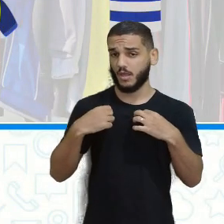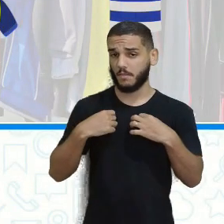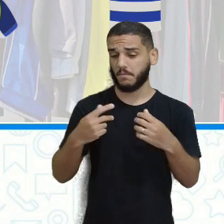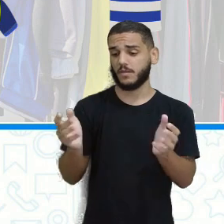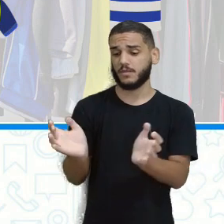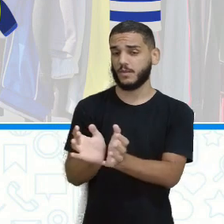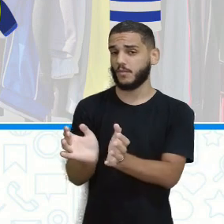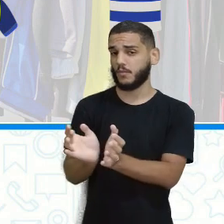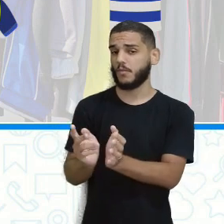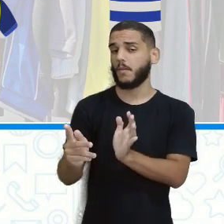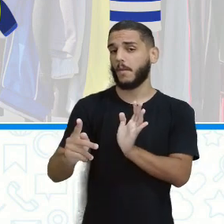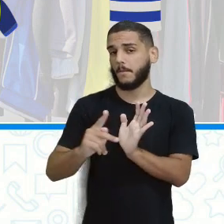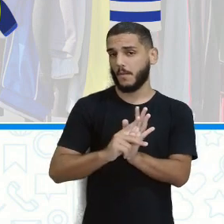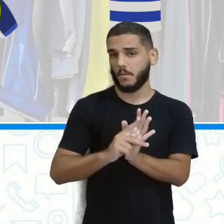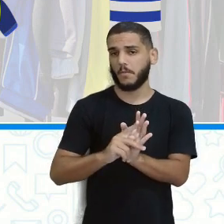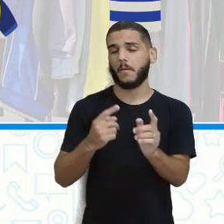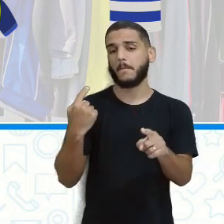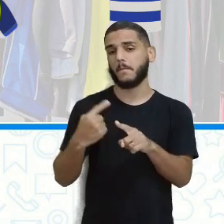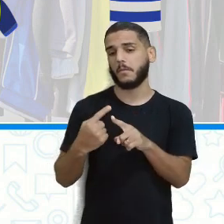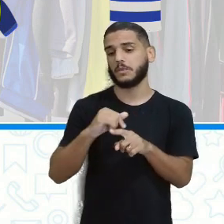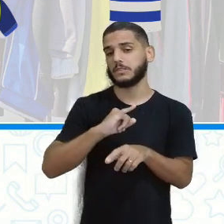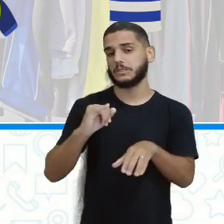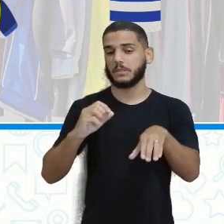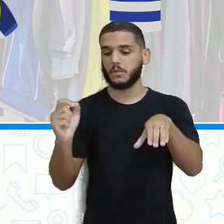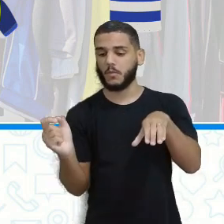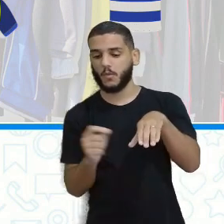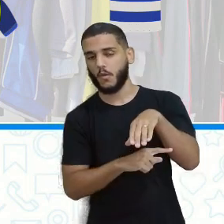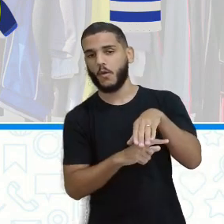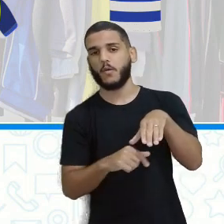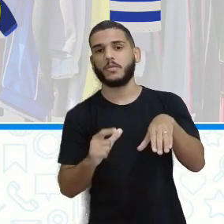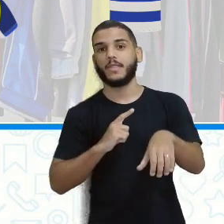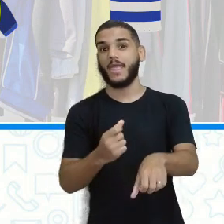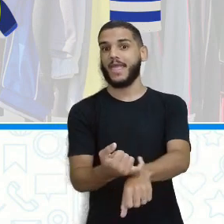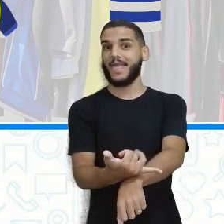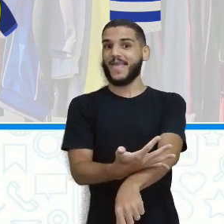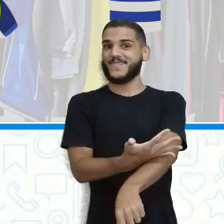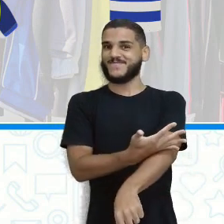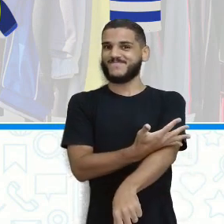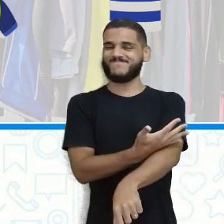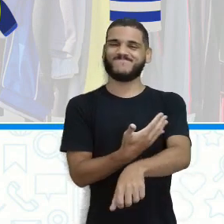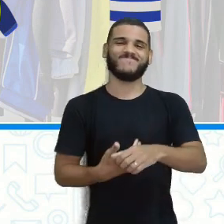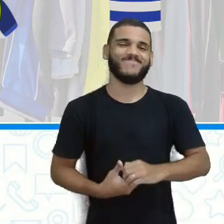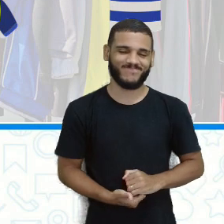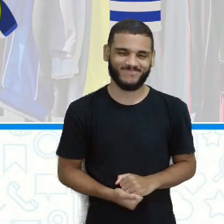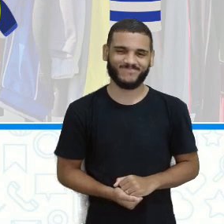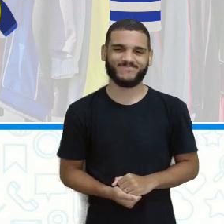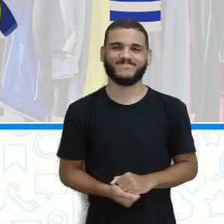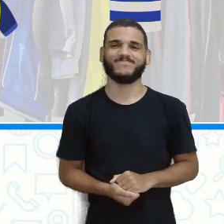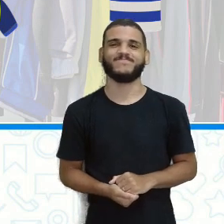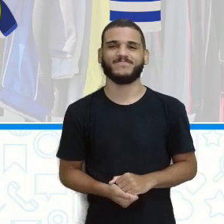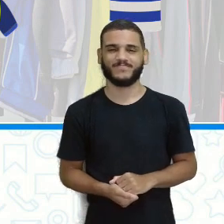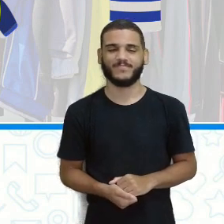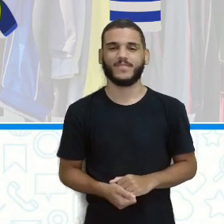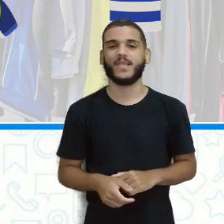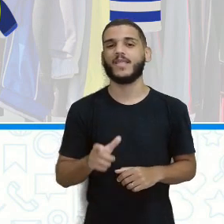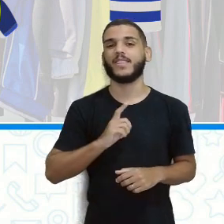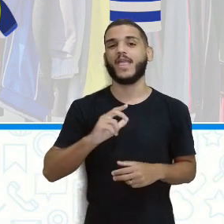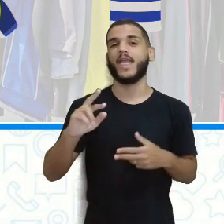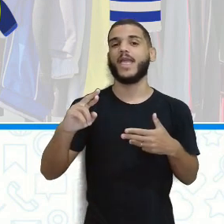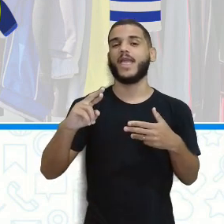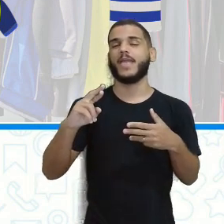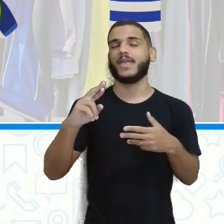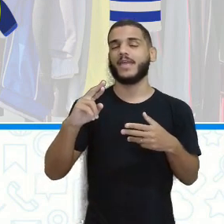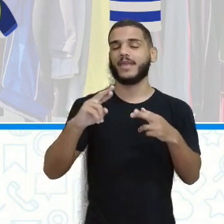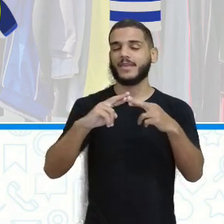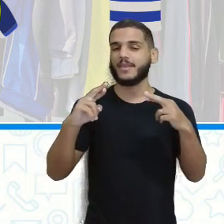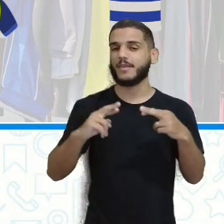sua seleção Pois se ela fazer um gol, será grande a emoção Seleção rima com...